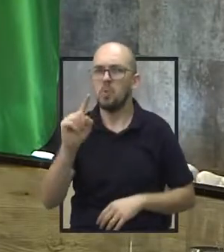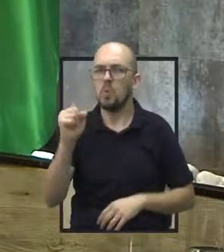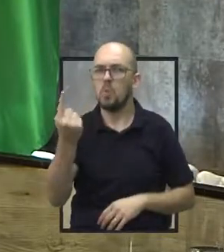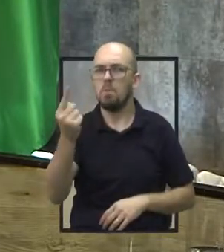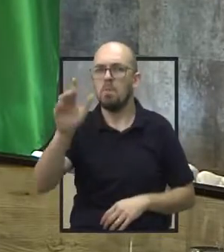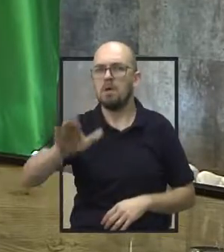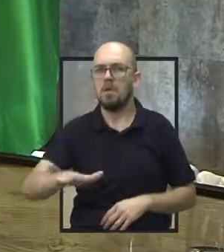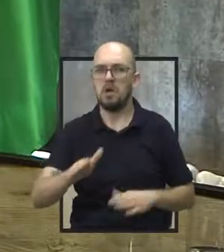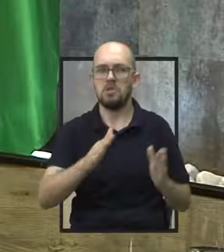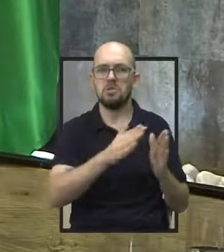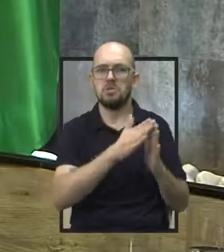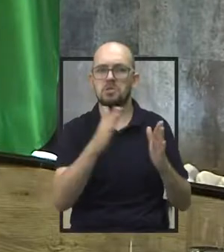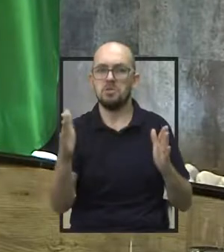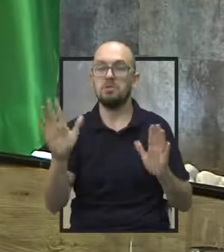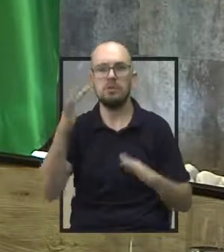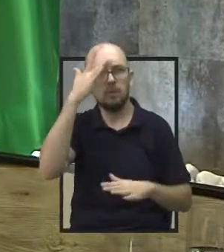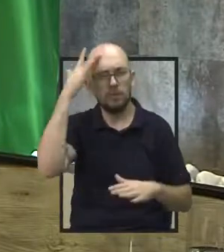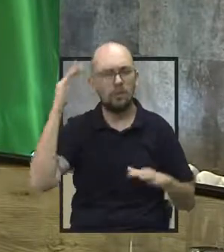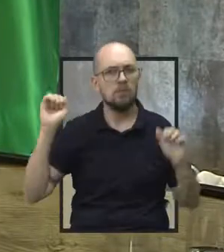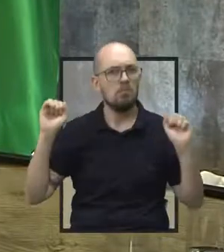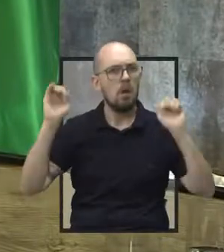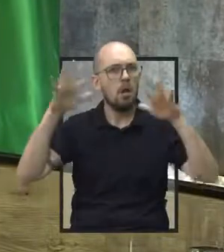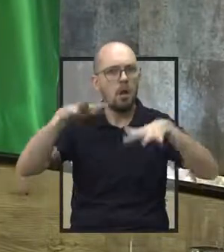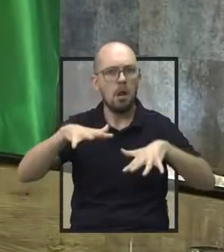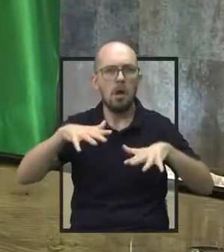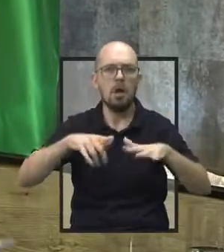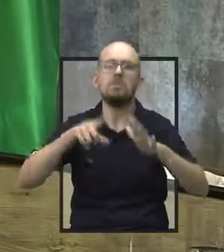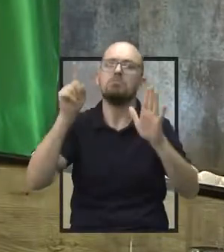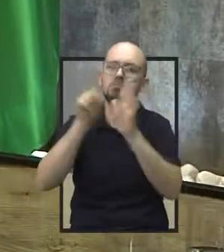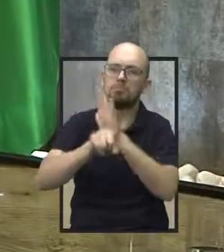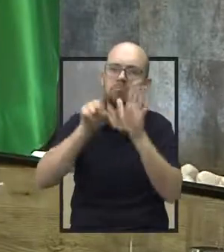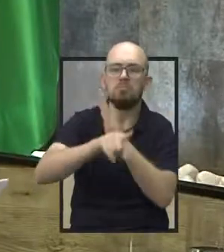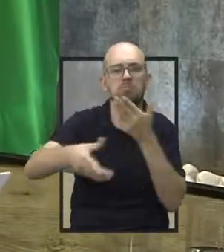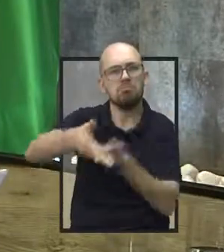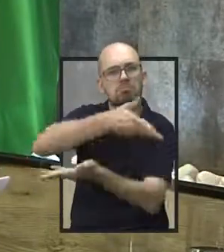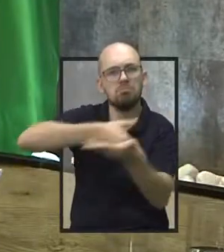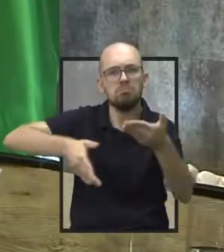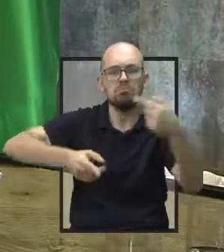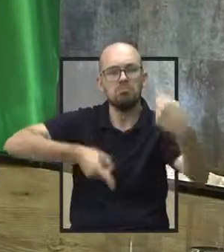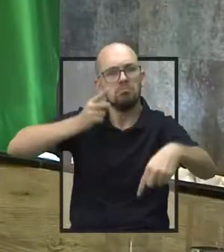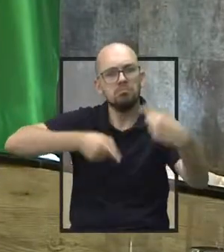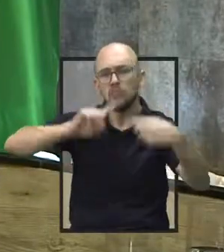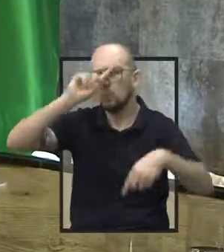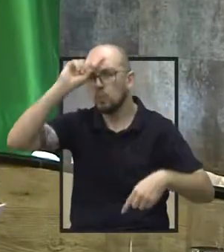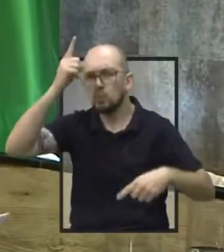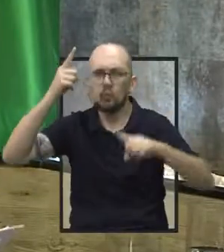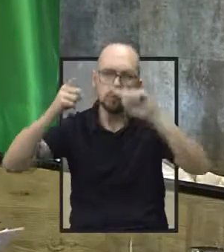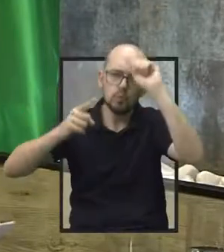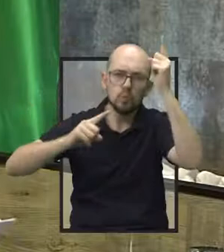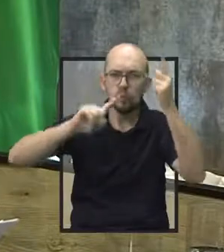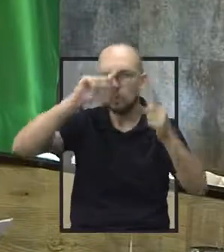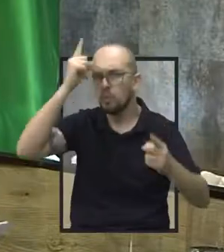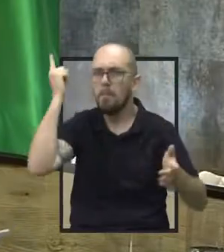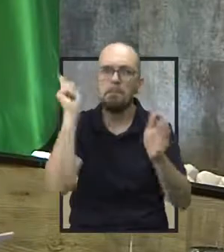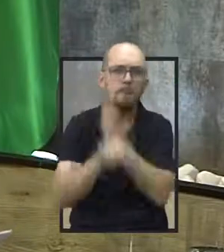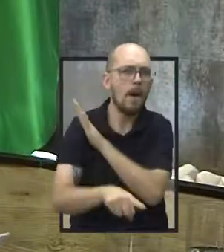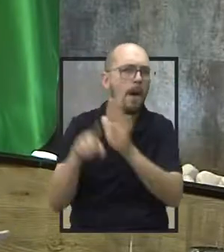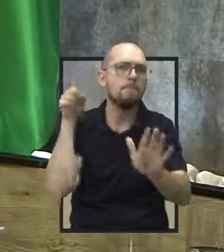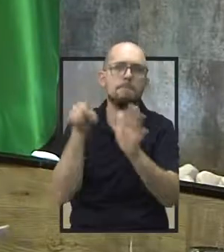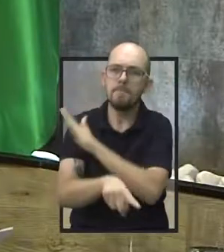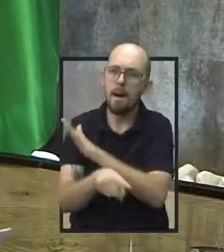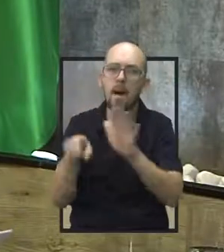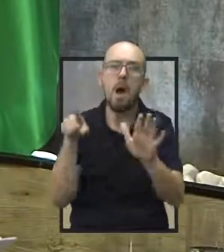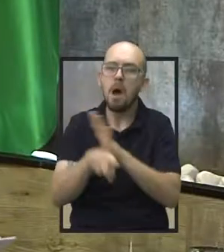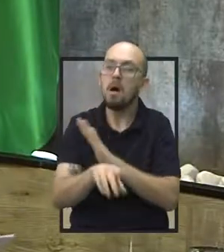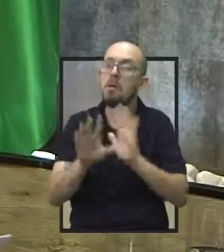13 horas da tarde. Muita gente, discutimos assuntos e dúvidas que as entidades tinham, eu